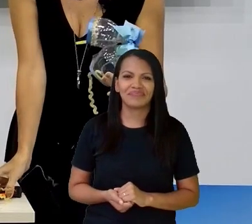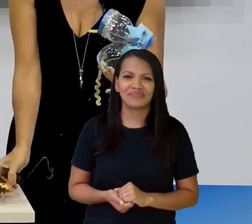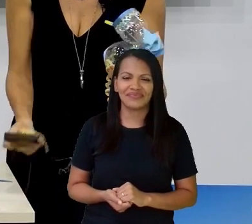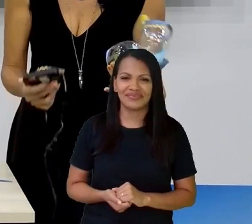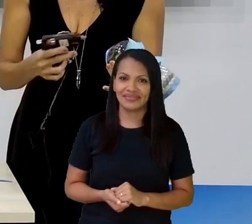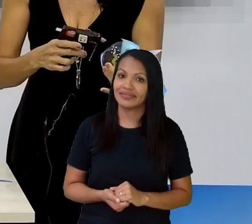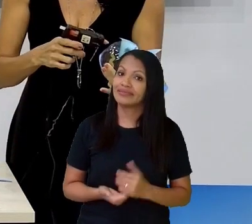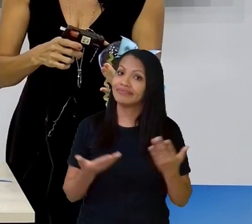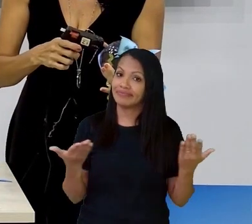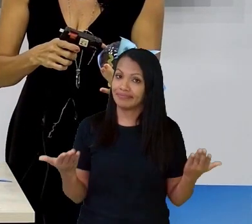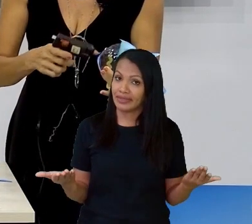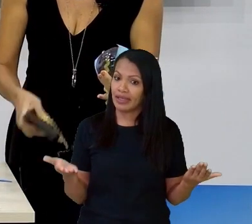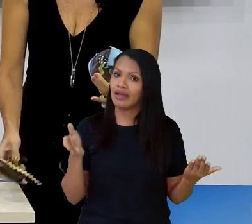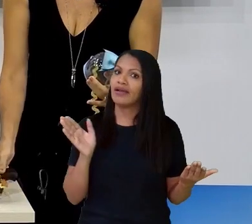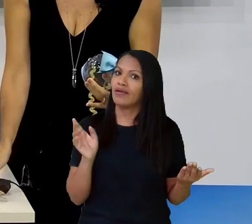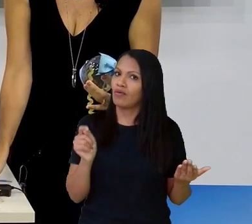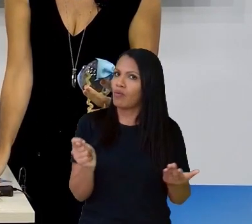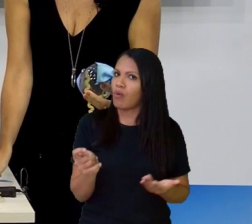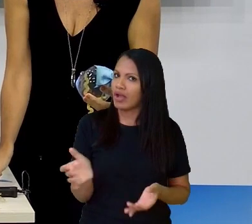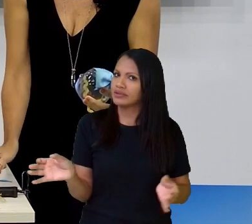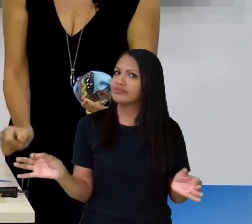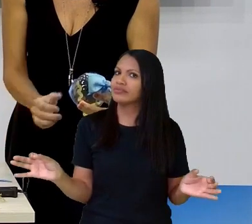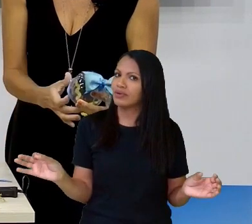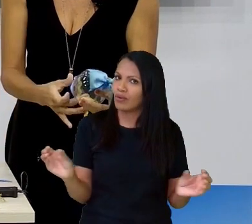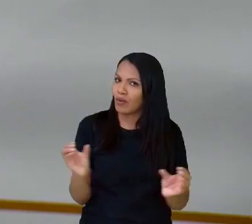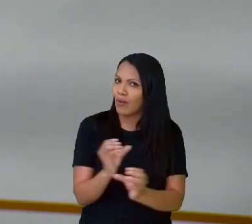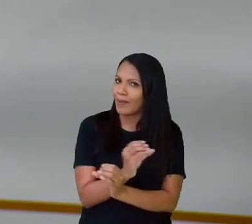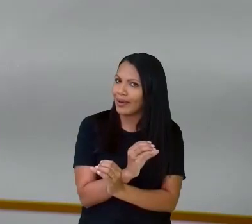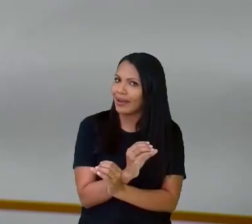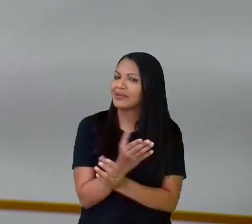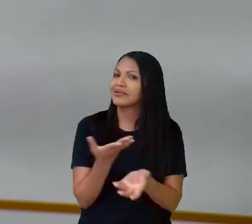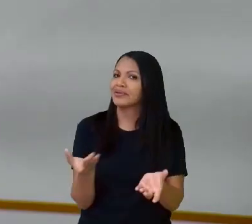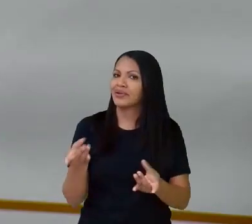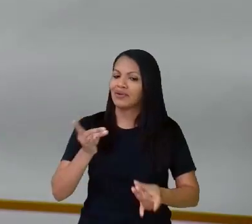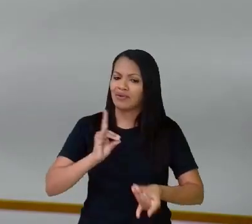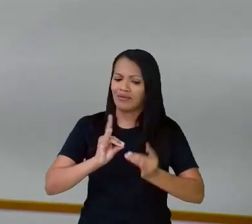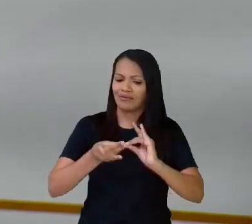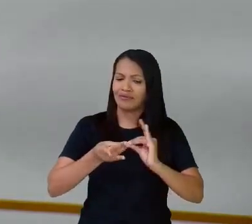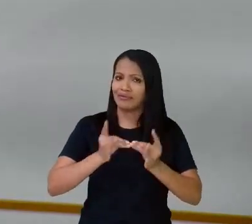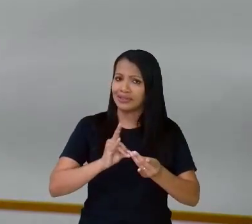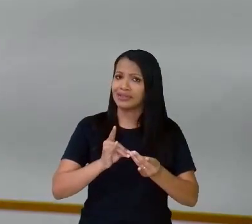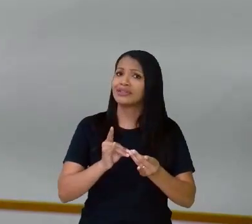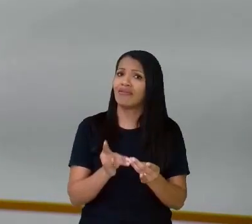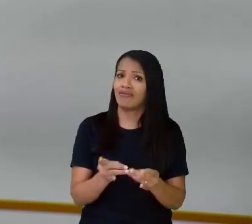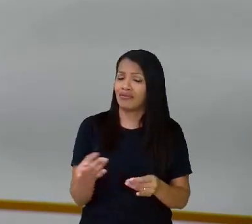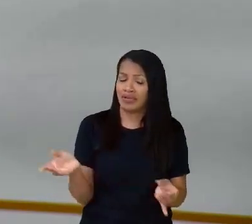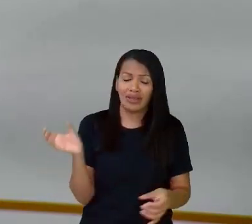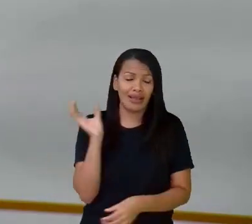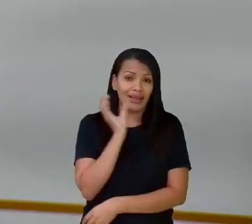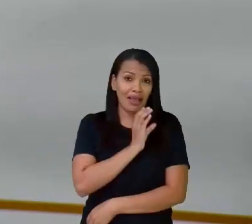E a gente Já tá Finalizando Nossa oficina De hoje Foi bem Rápida Tá?